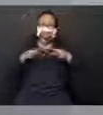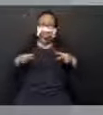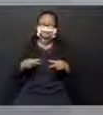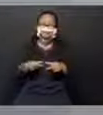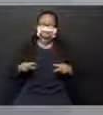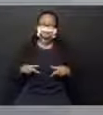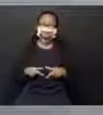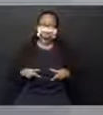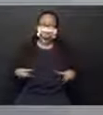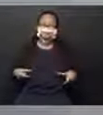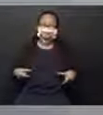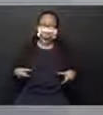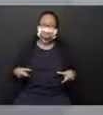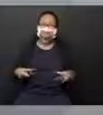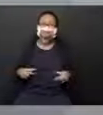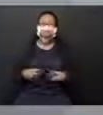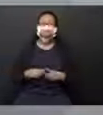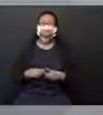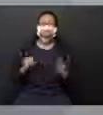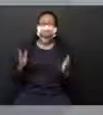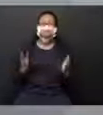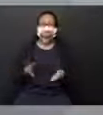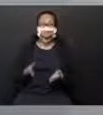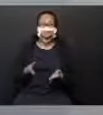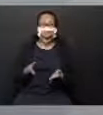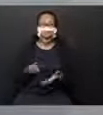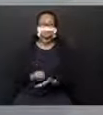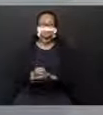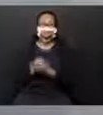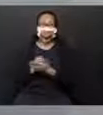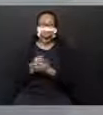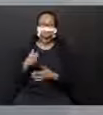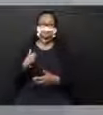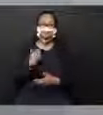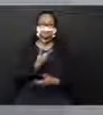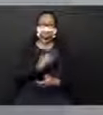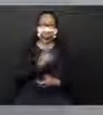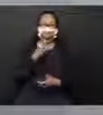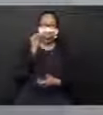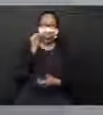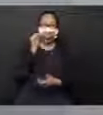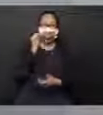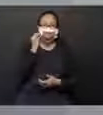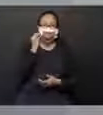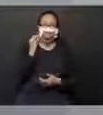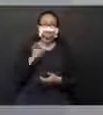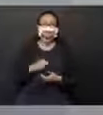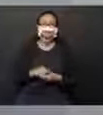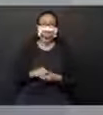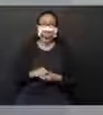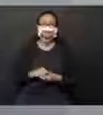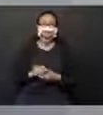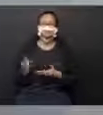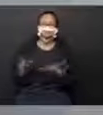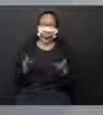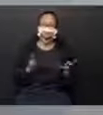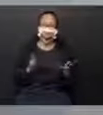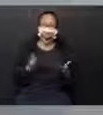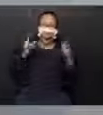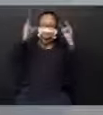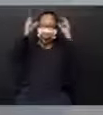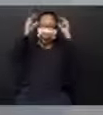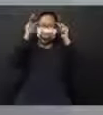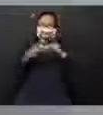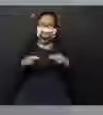Viviane da Festa do Pijama, hoje vai ajudar a gente aqui na experiência. Então, dona Zebra, seja bem-vinda à nossa